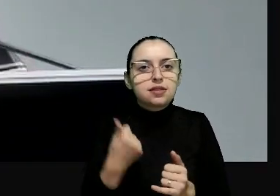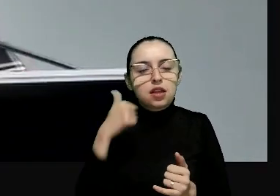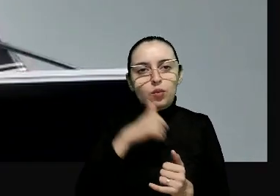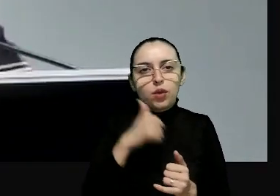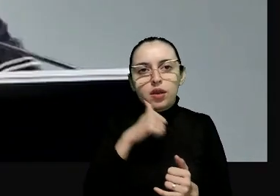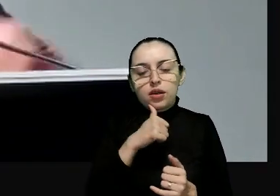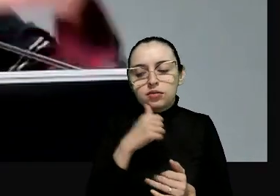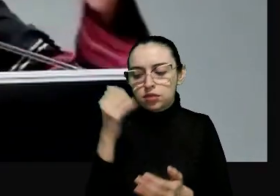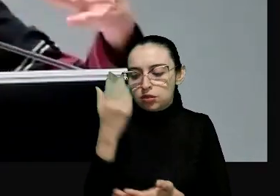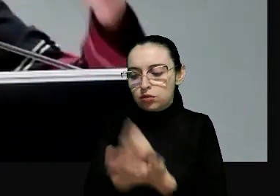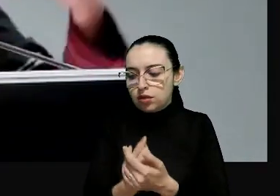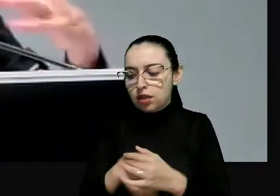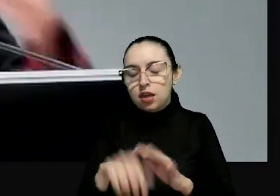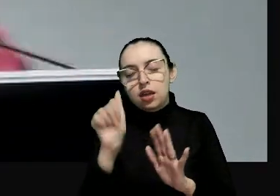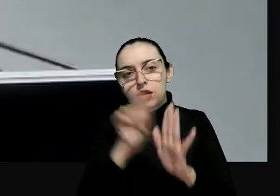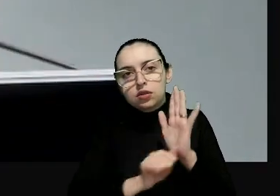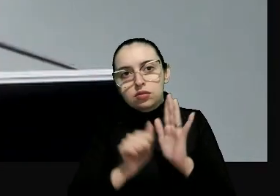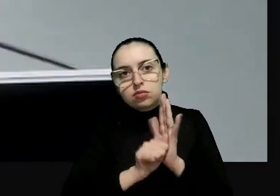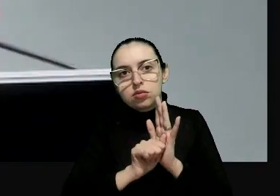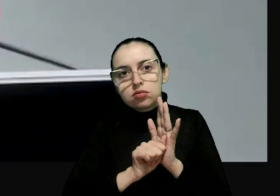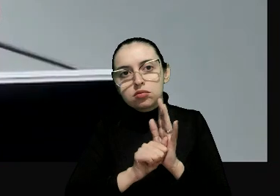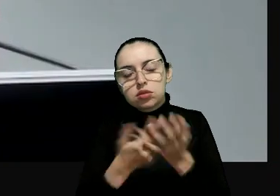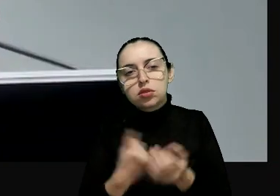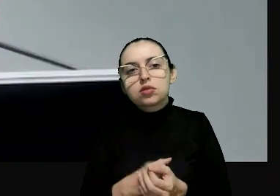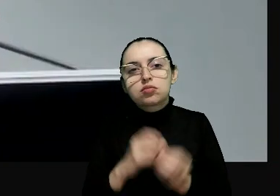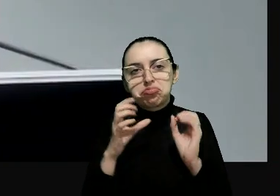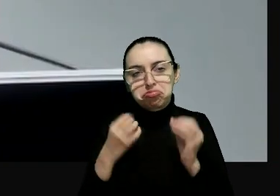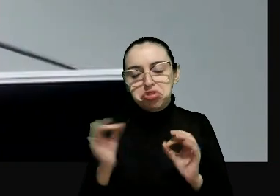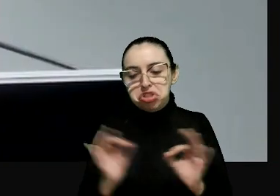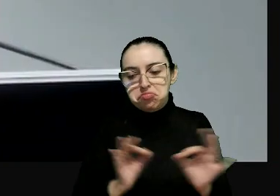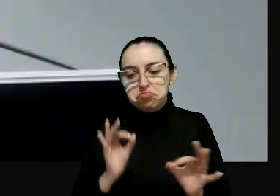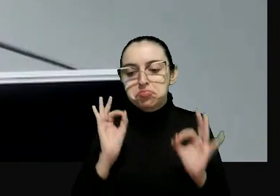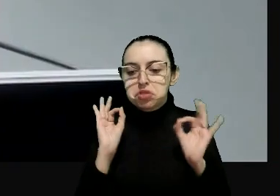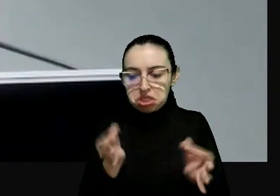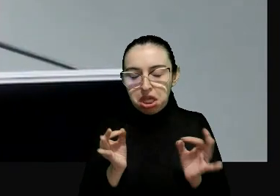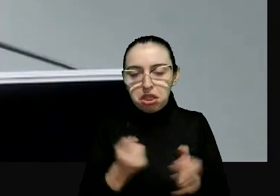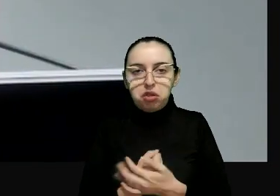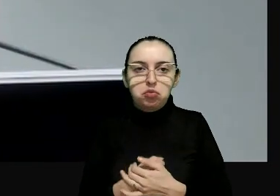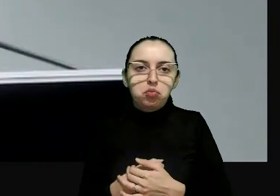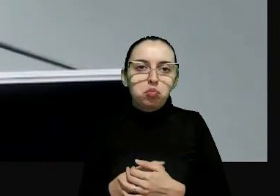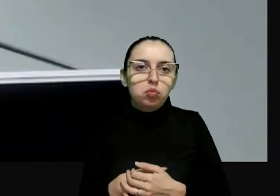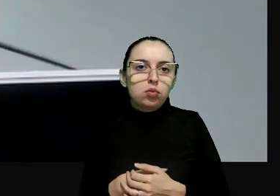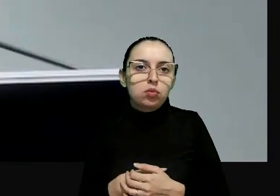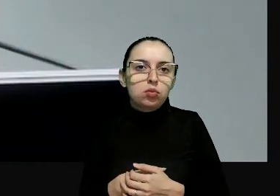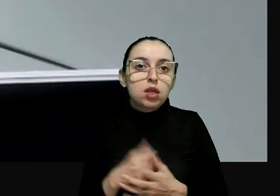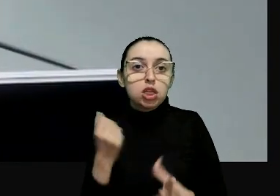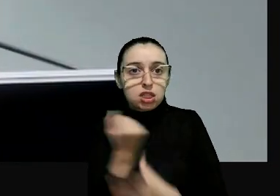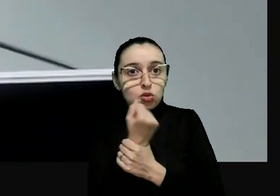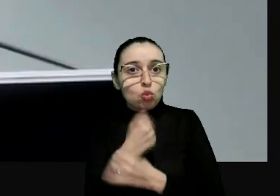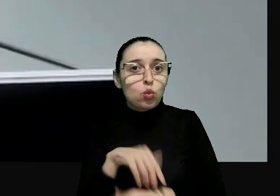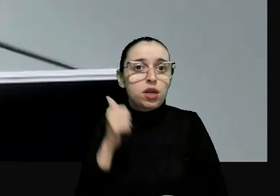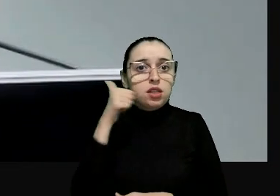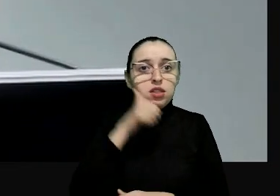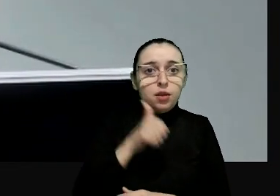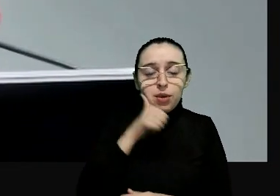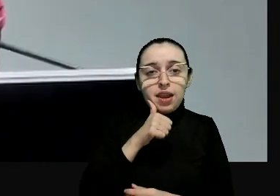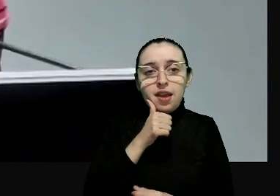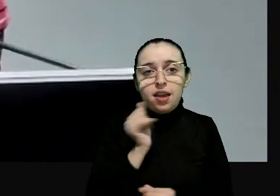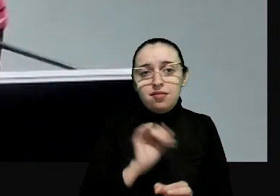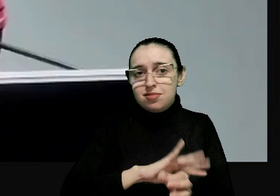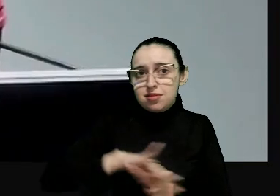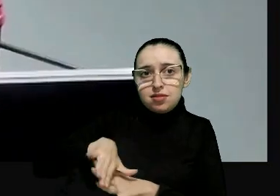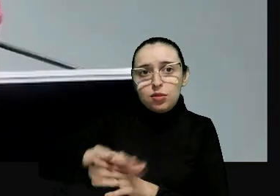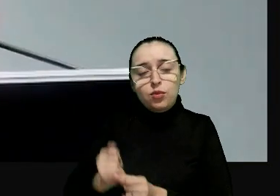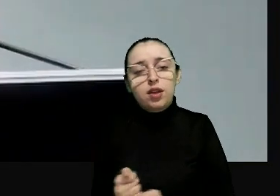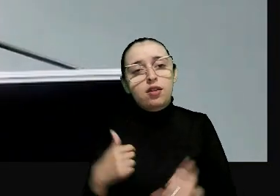de casa. Adote um marco jurídico adequado para garantir a todas as mulheres uma vida livre de violência. E não